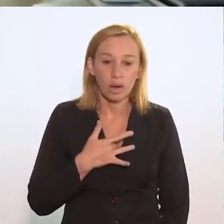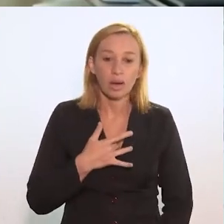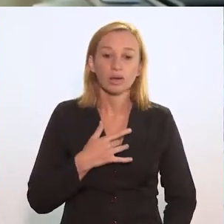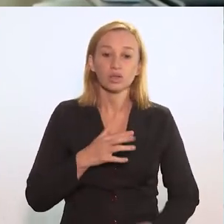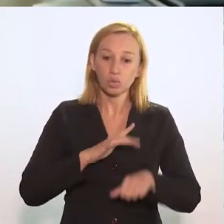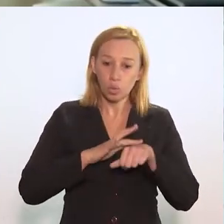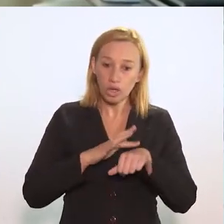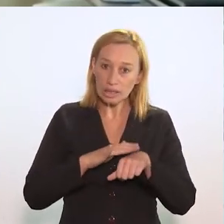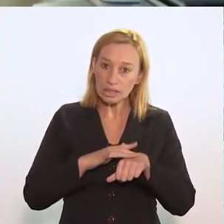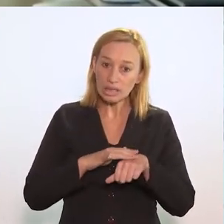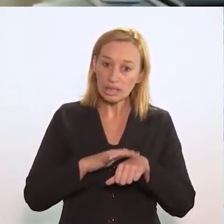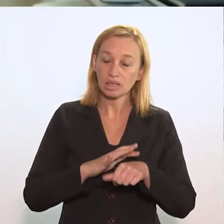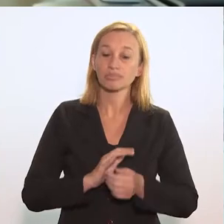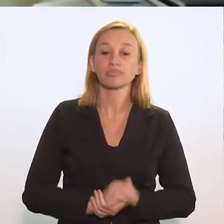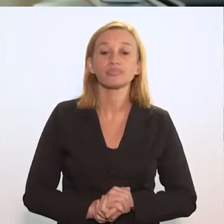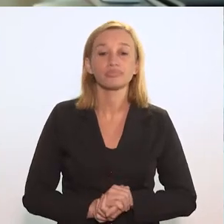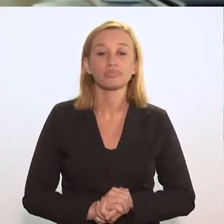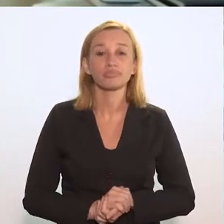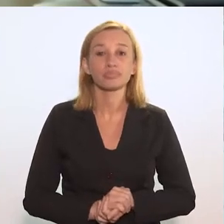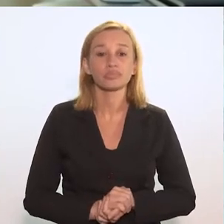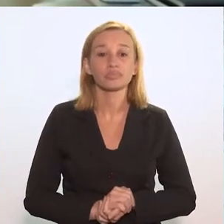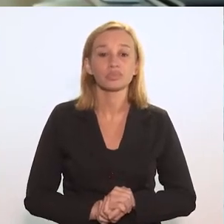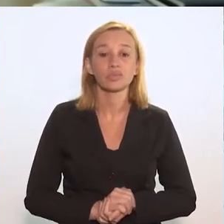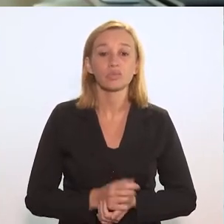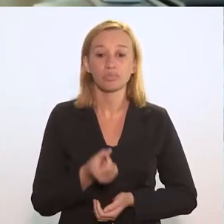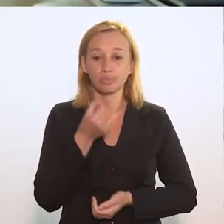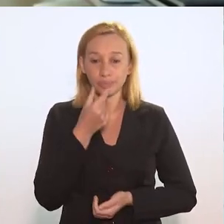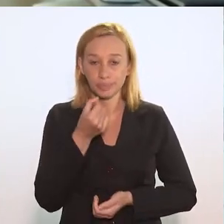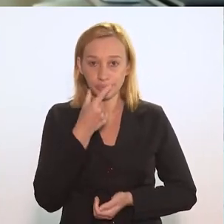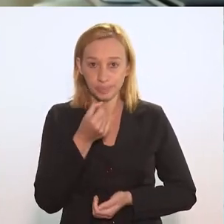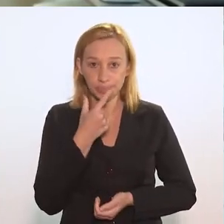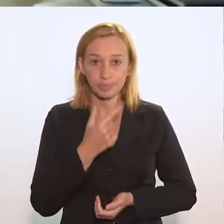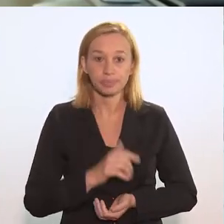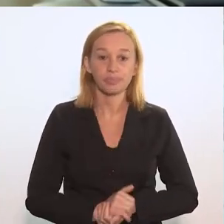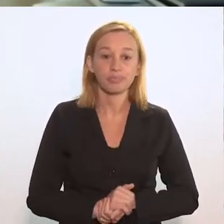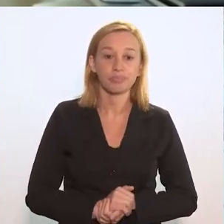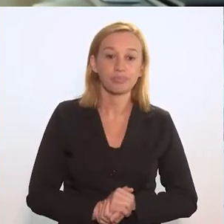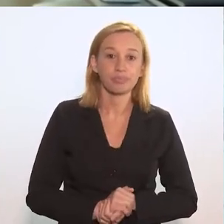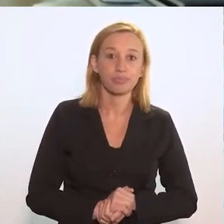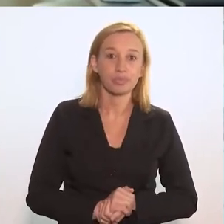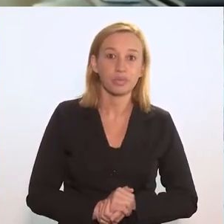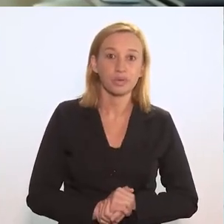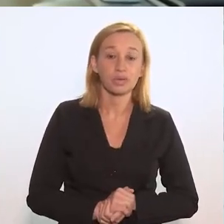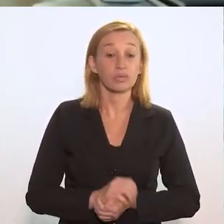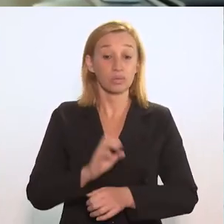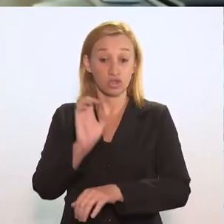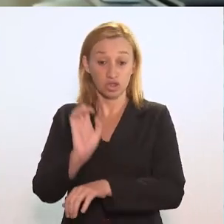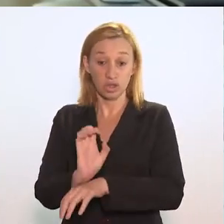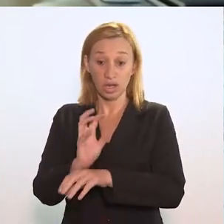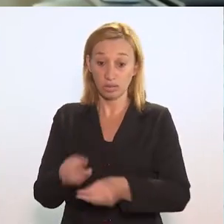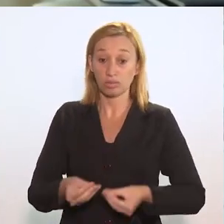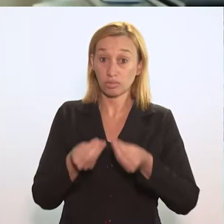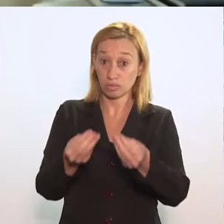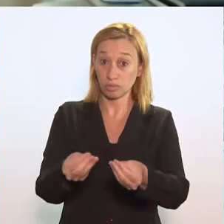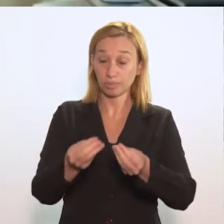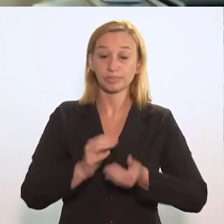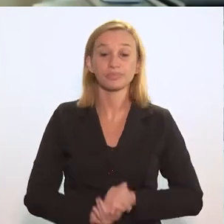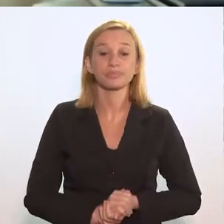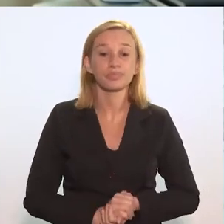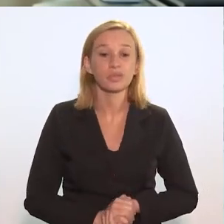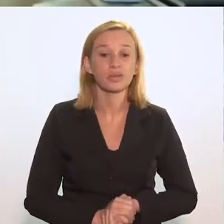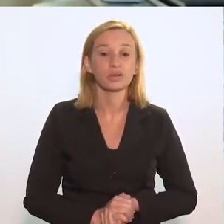tuberculose é uma doença curável. É uma doença cuja meditação é dada pelo Estado.